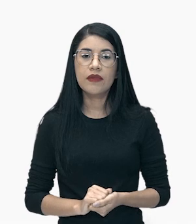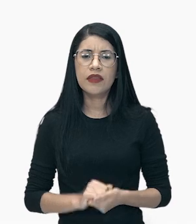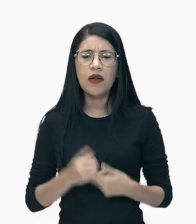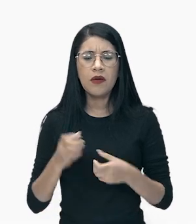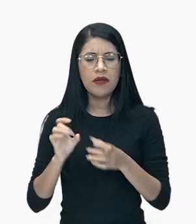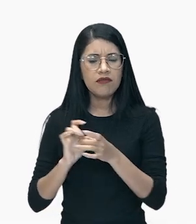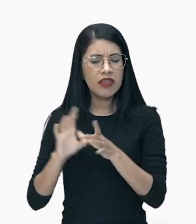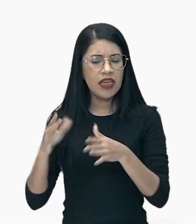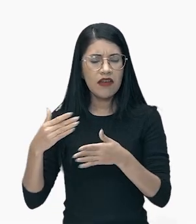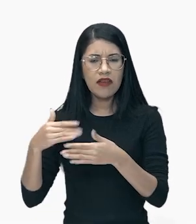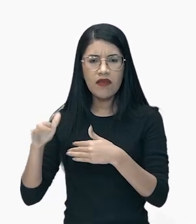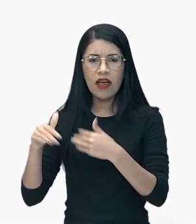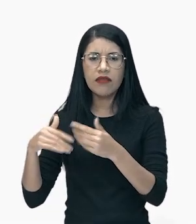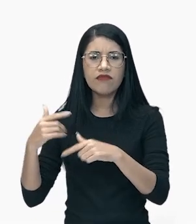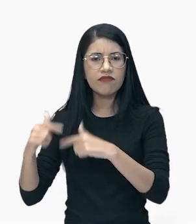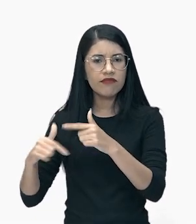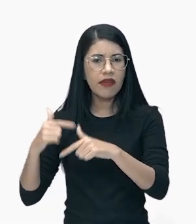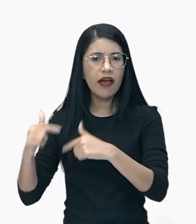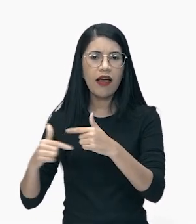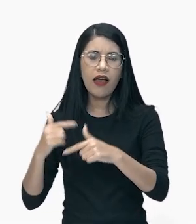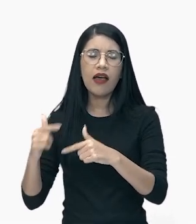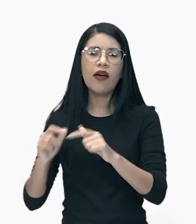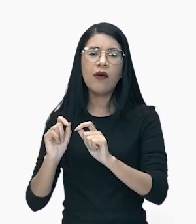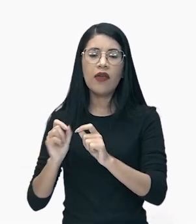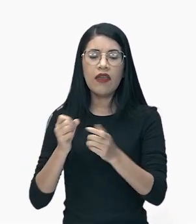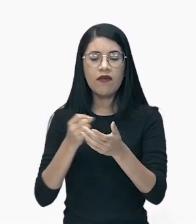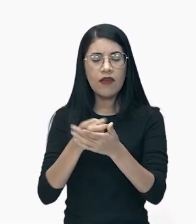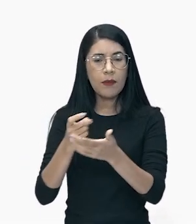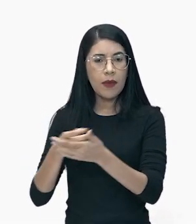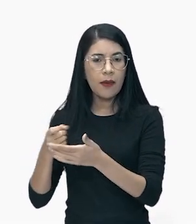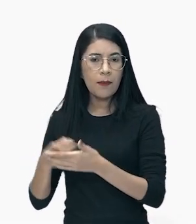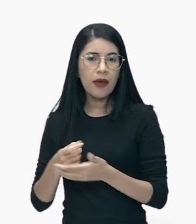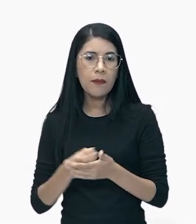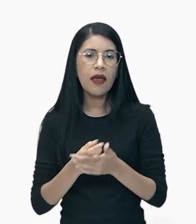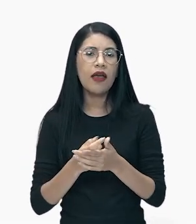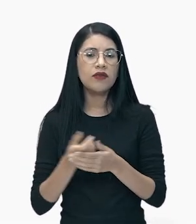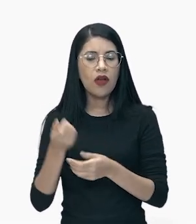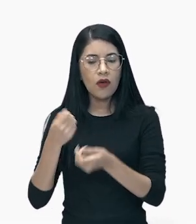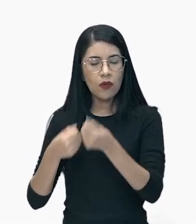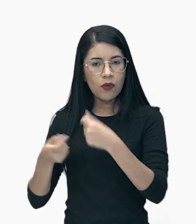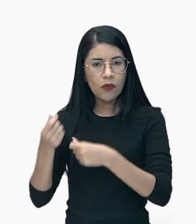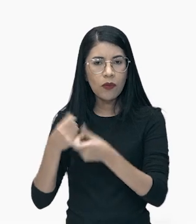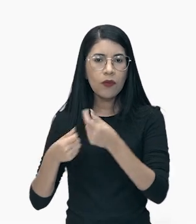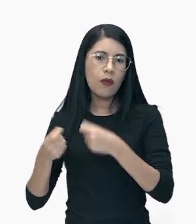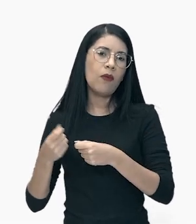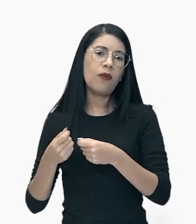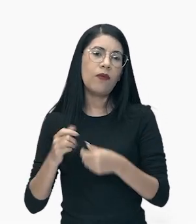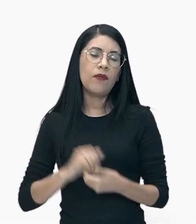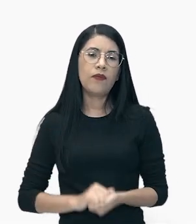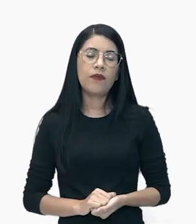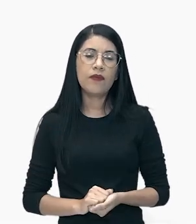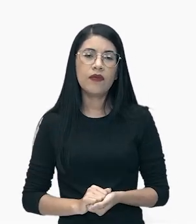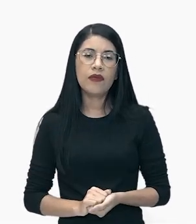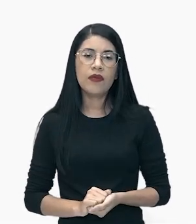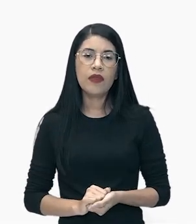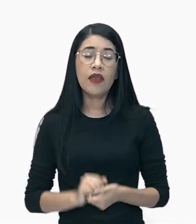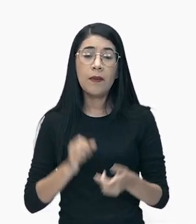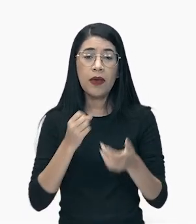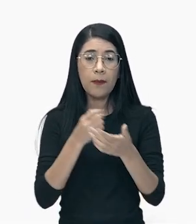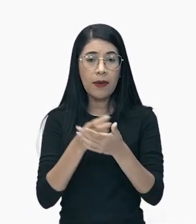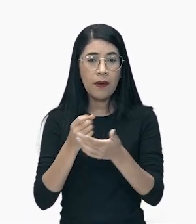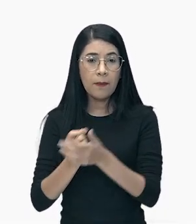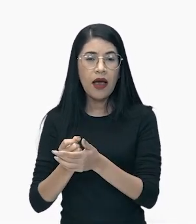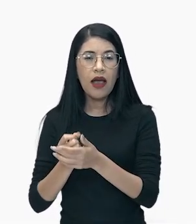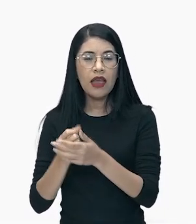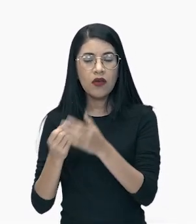fazer, deixa passar a ideia do livre mercado regulando a economia. Consumo mais superprodução.